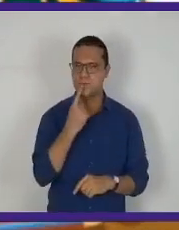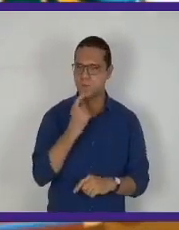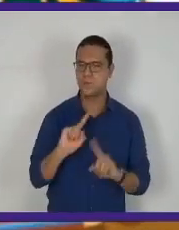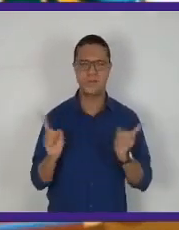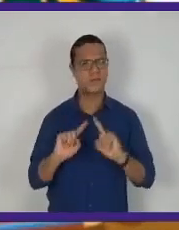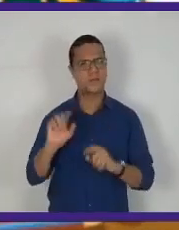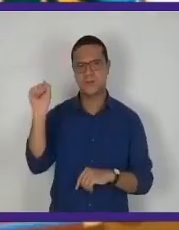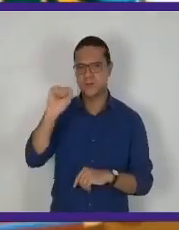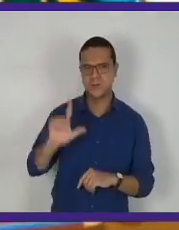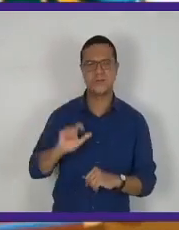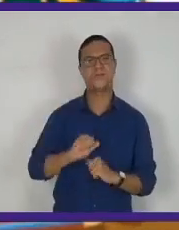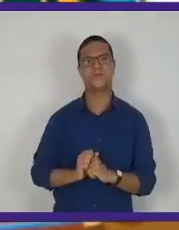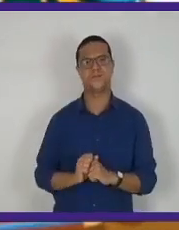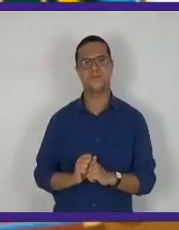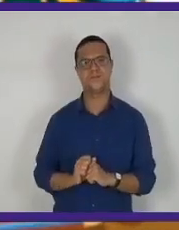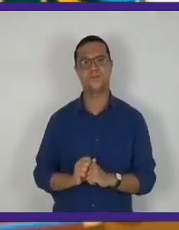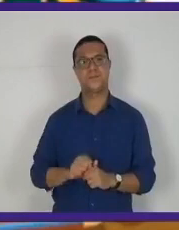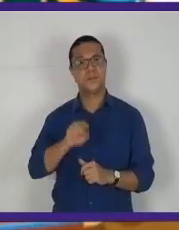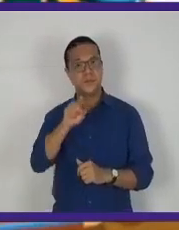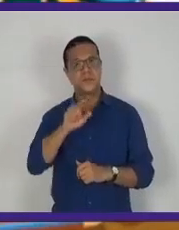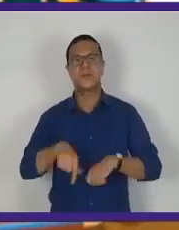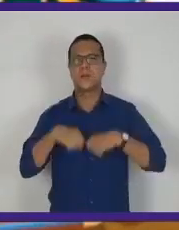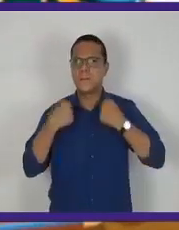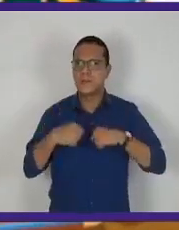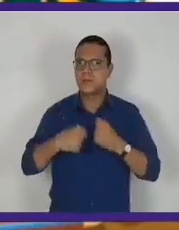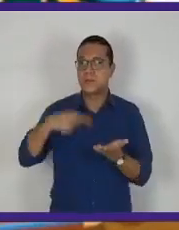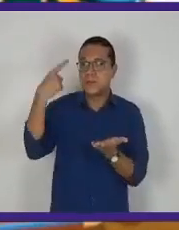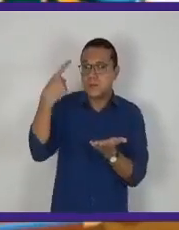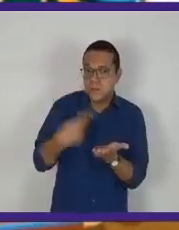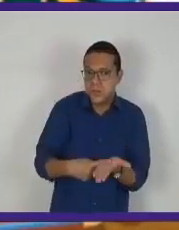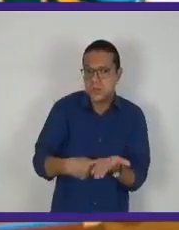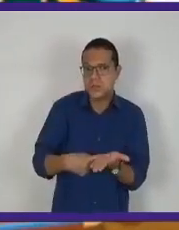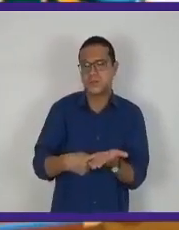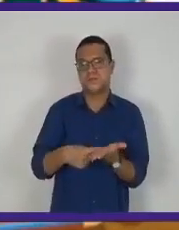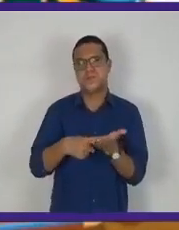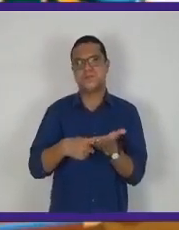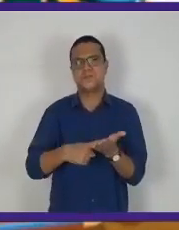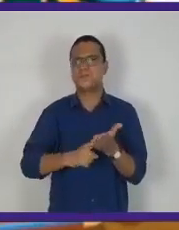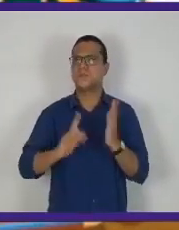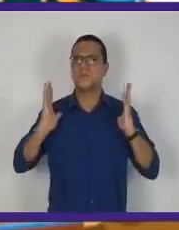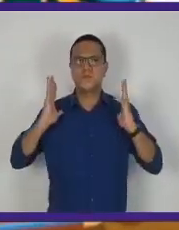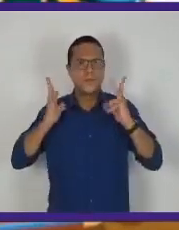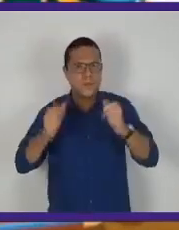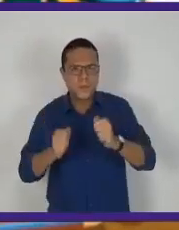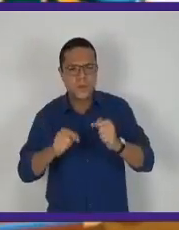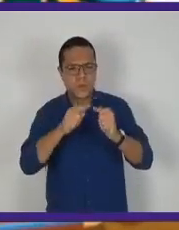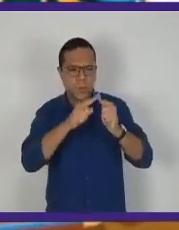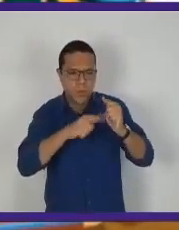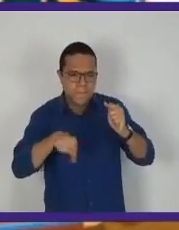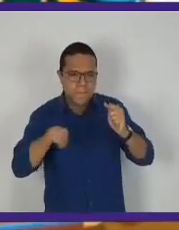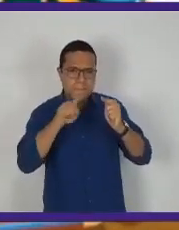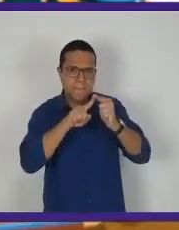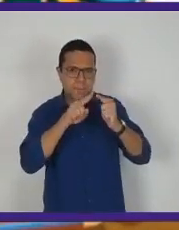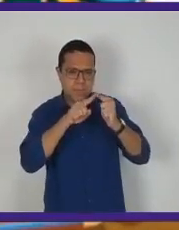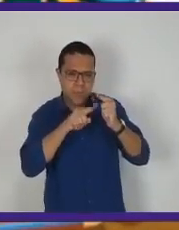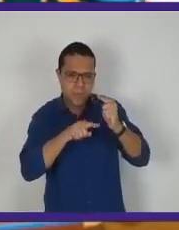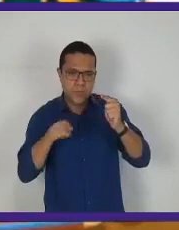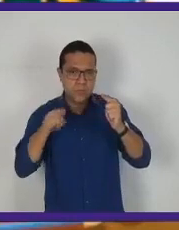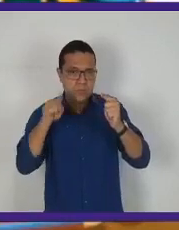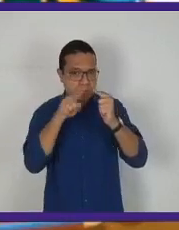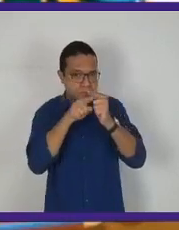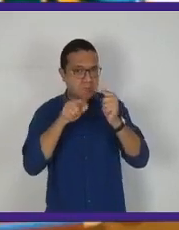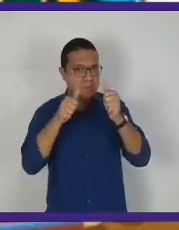vermelha, e não azul. Que você tem que marcar e preenchendo todo o campo da